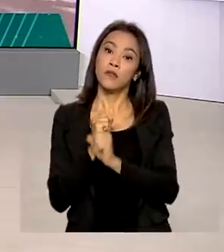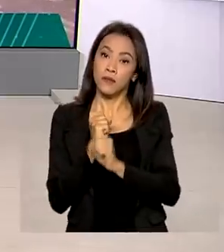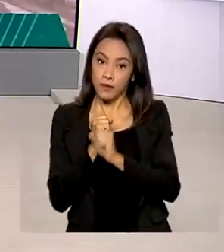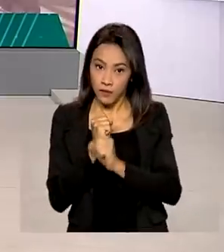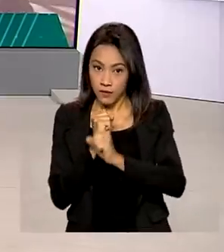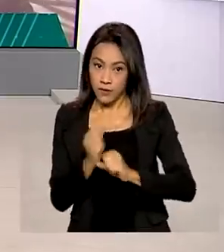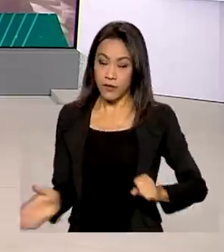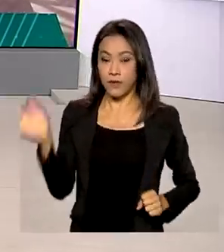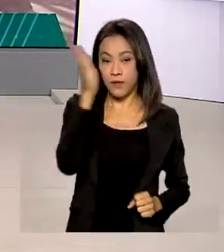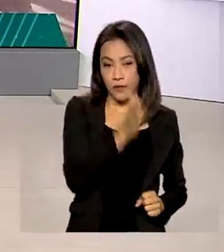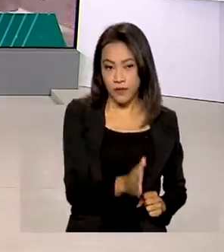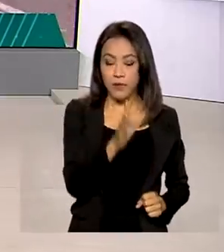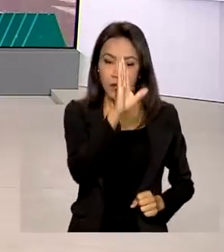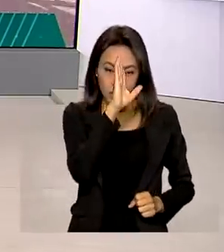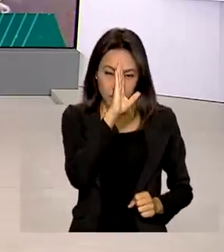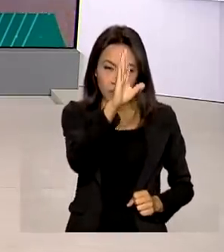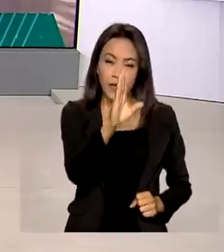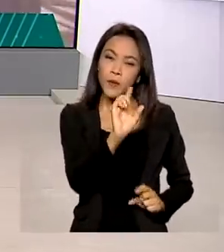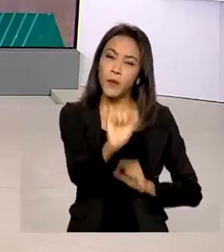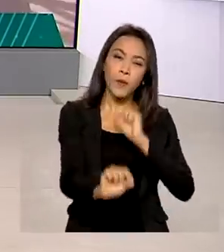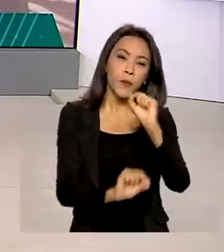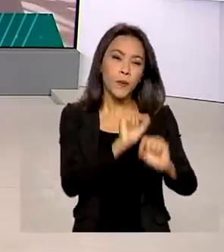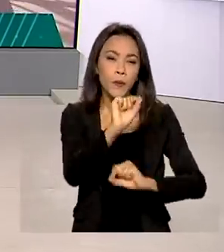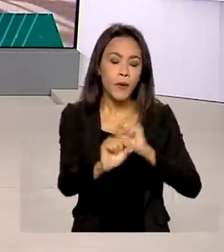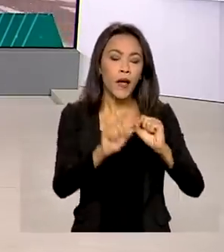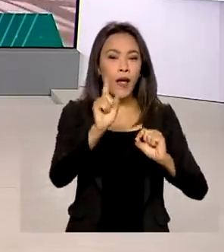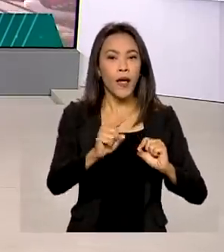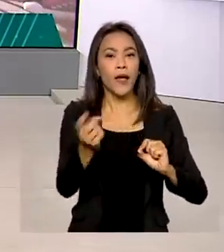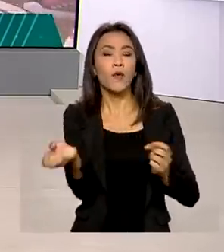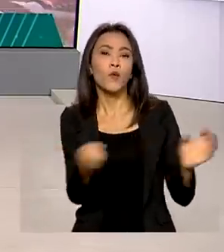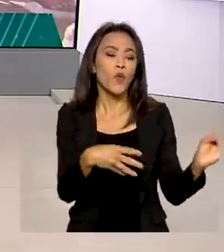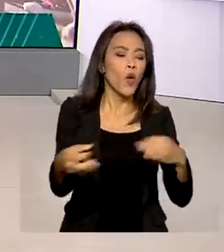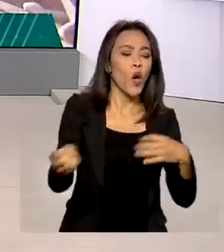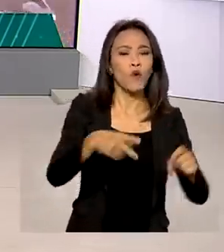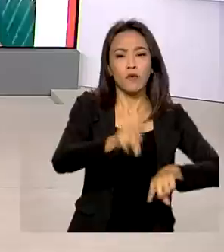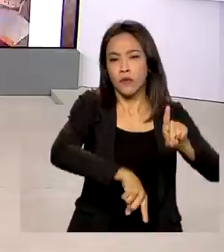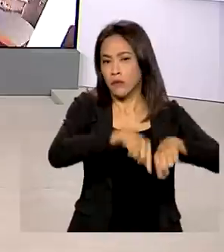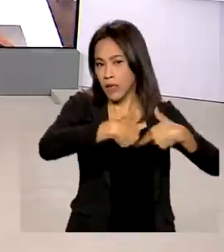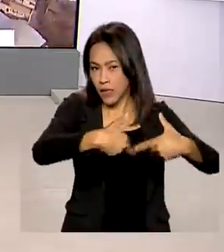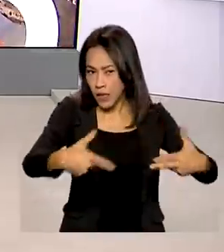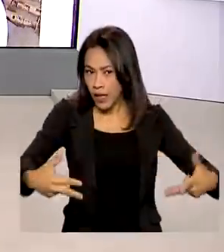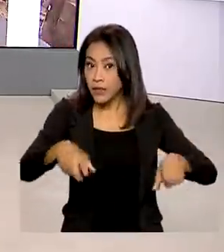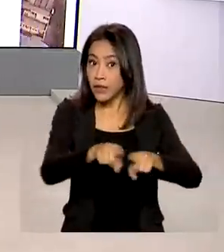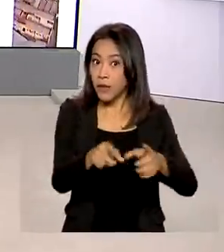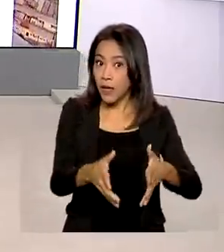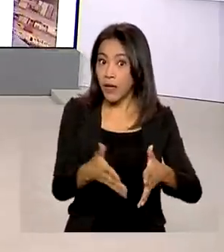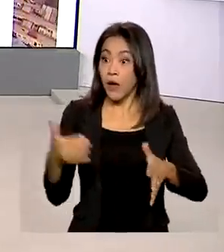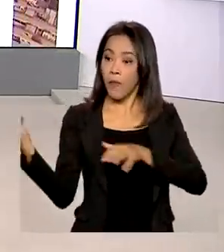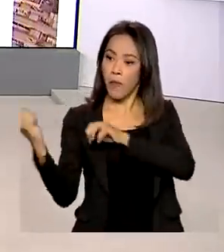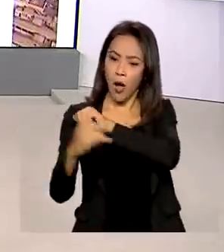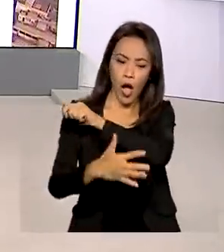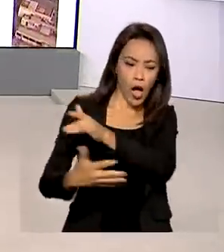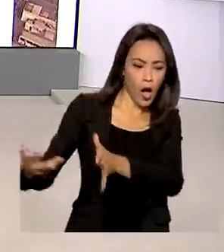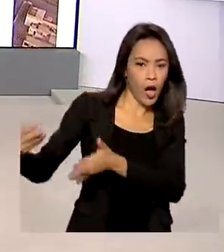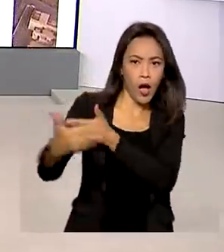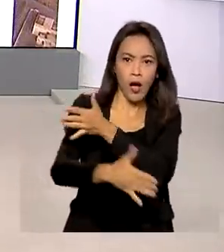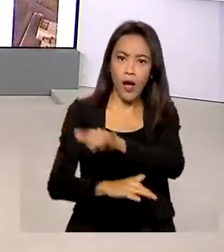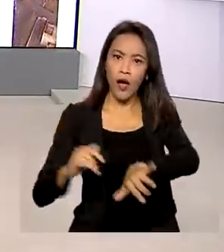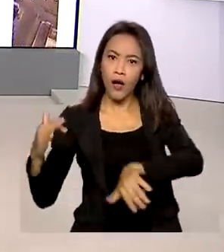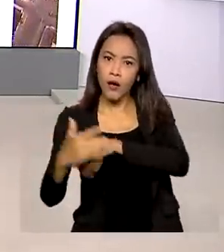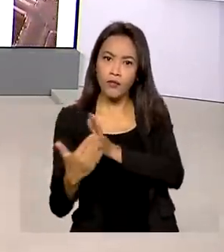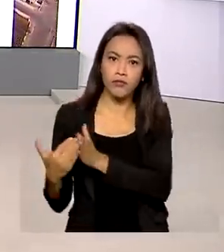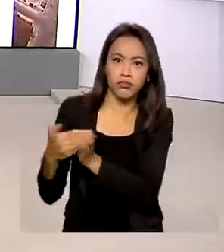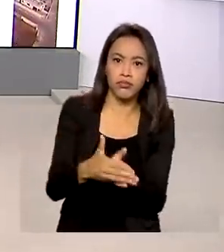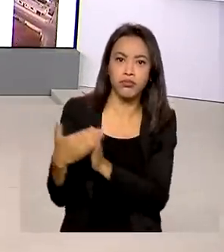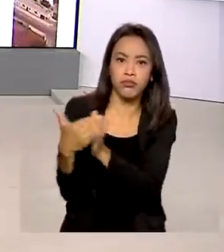As prioridades são a instalação de novos equipamentos e a ampliação da movimentação e da armazenagem de cargas